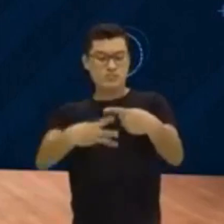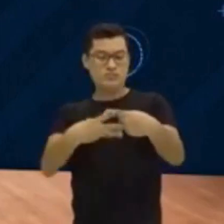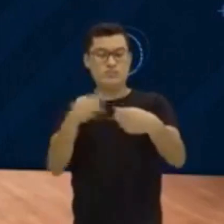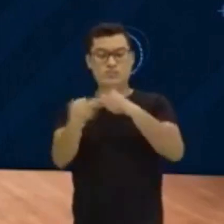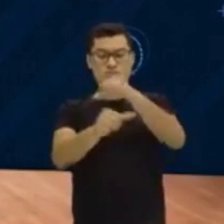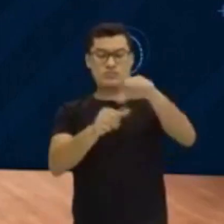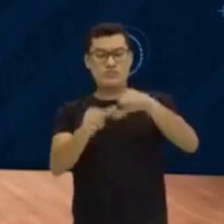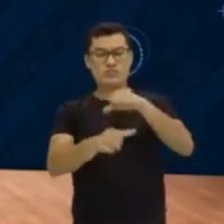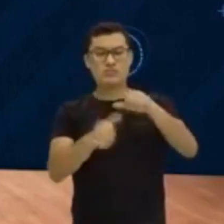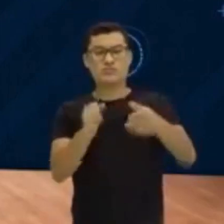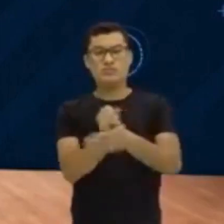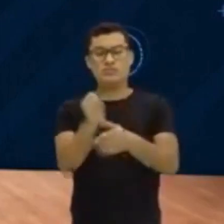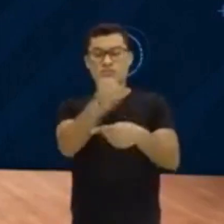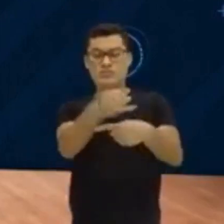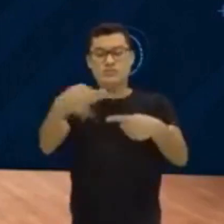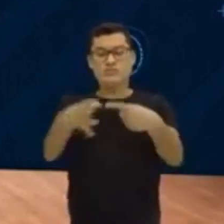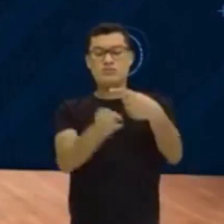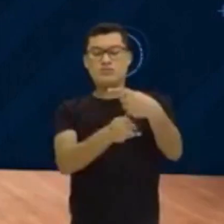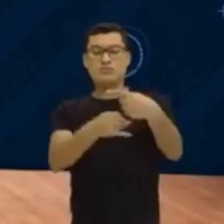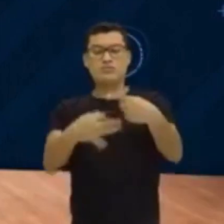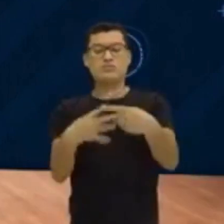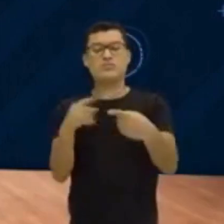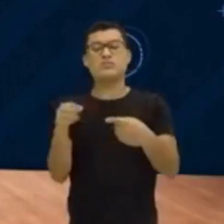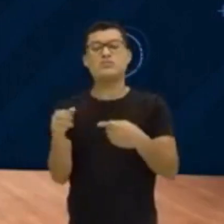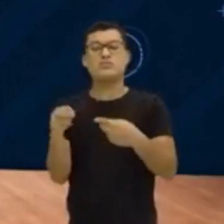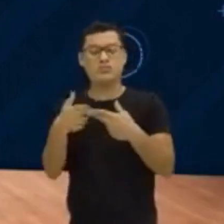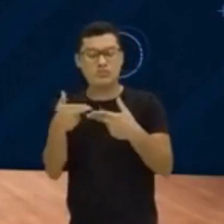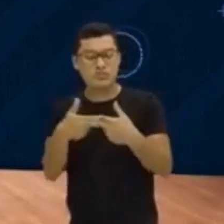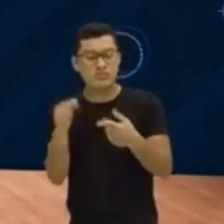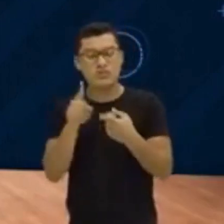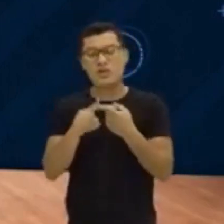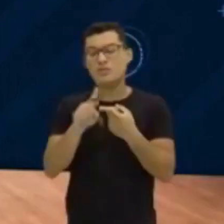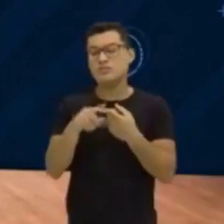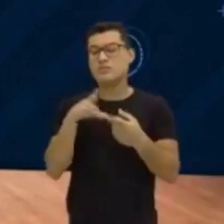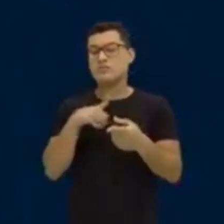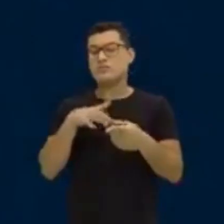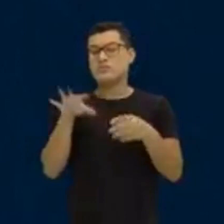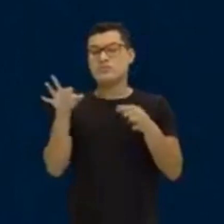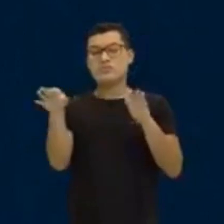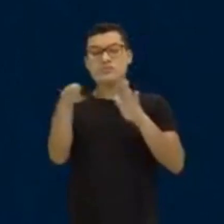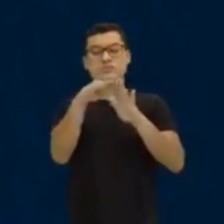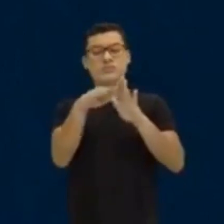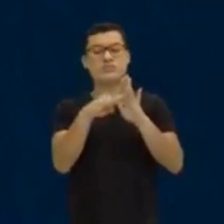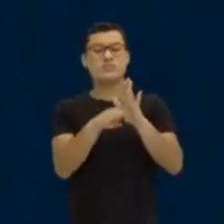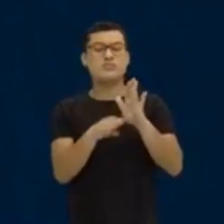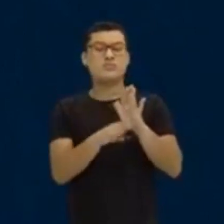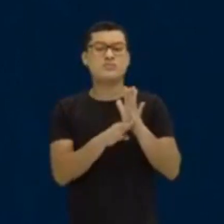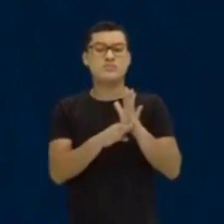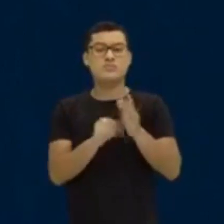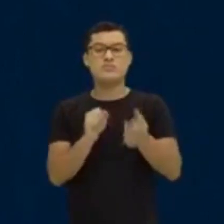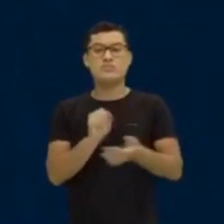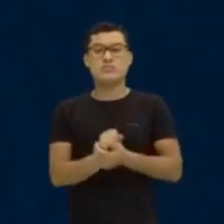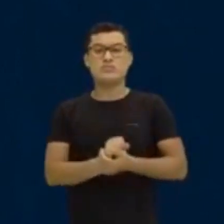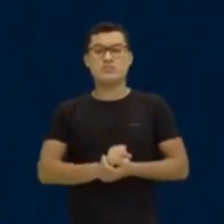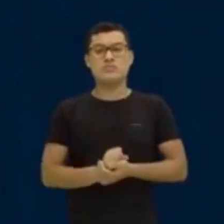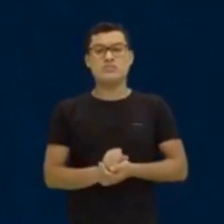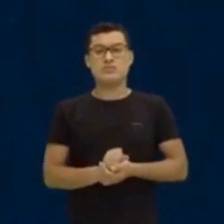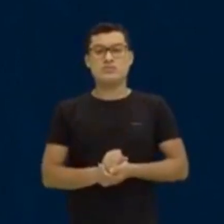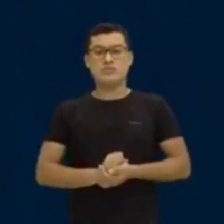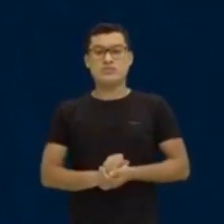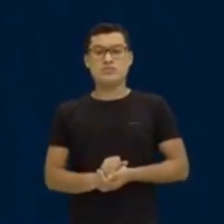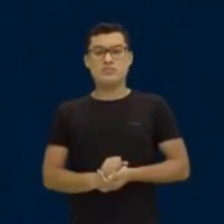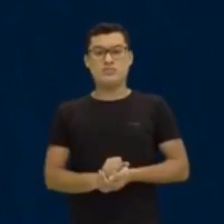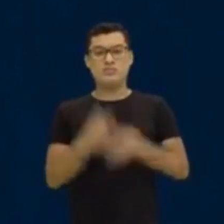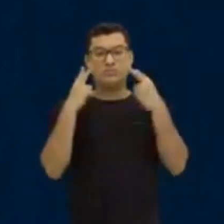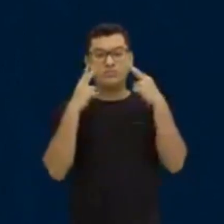decimal, 1 terço, ela vai, vou usar o mesmo processo da divisão, mas ela tem um detalhezinho. Então, na fração 1 terço,